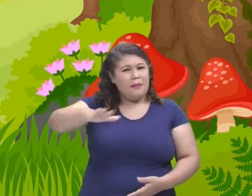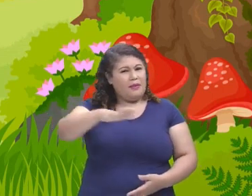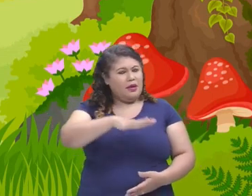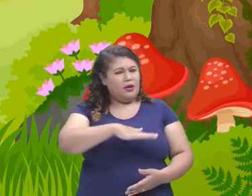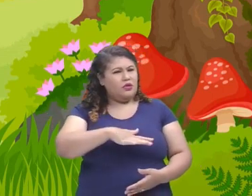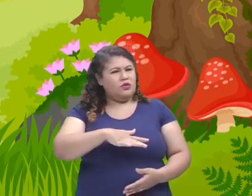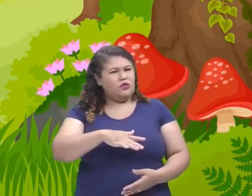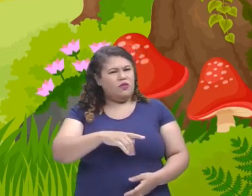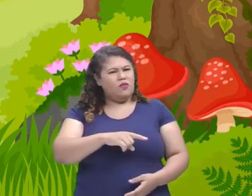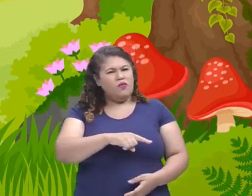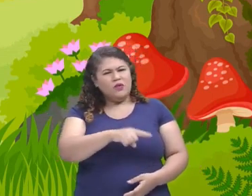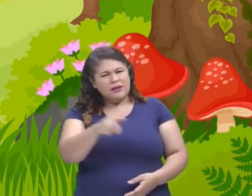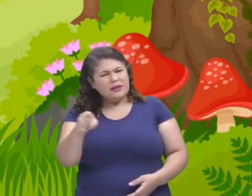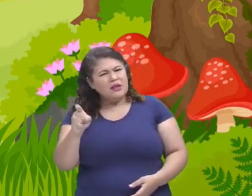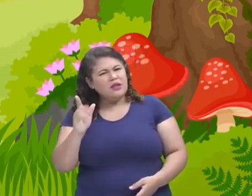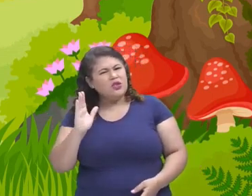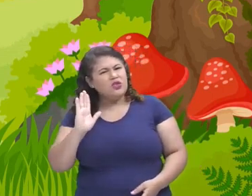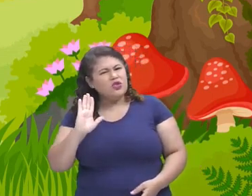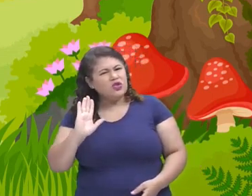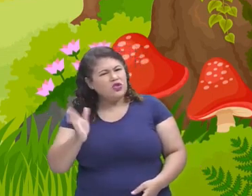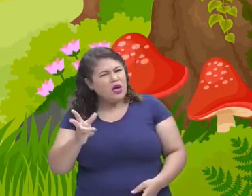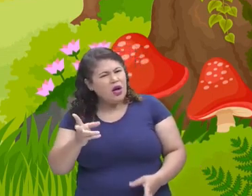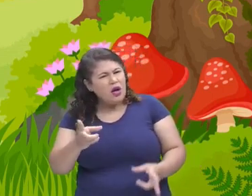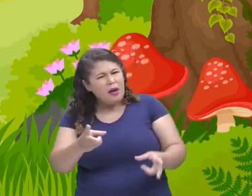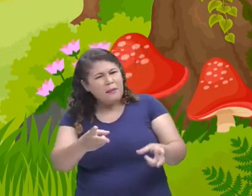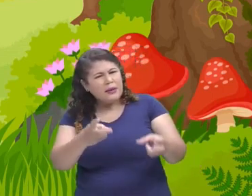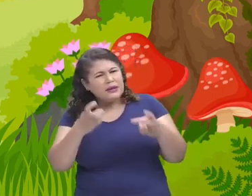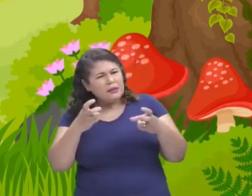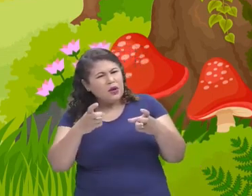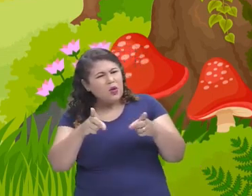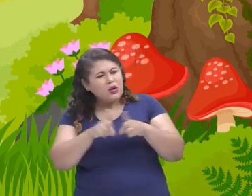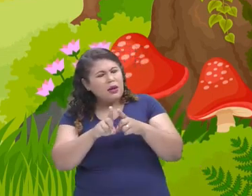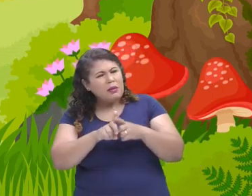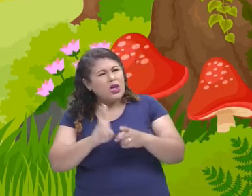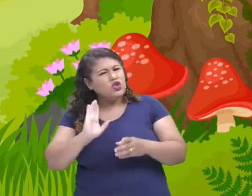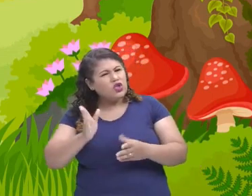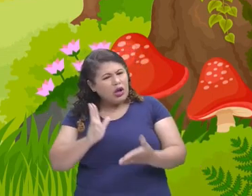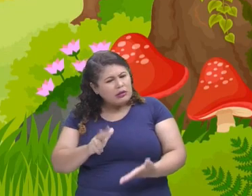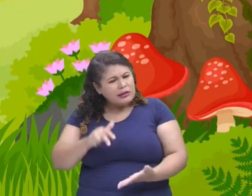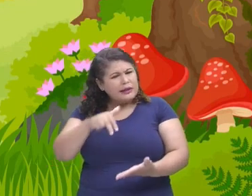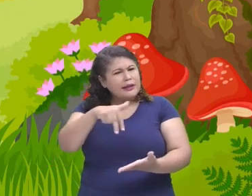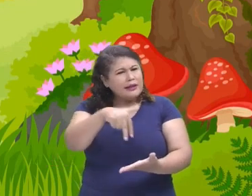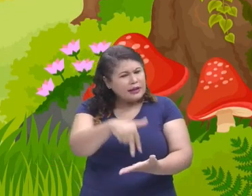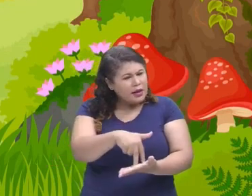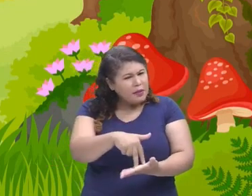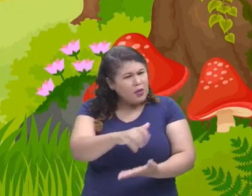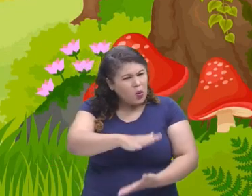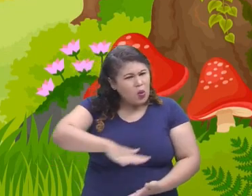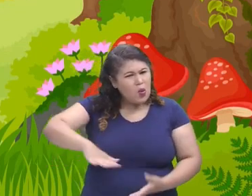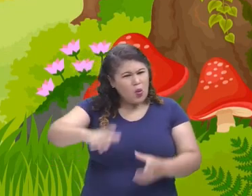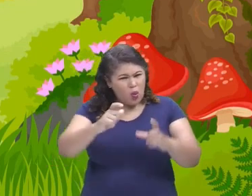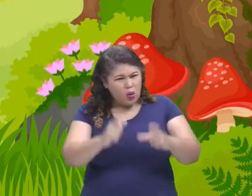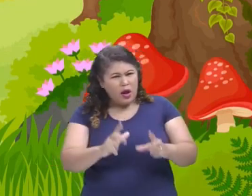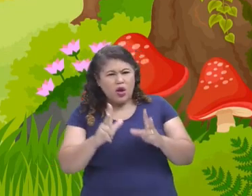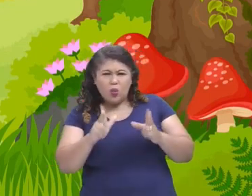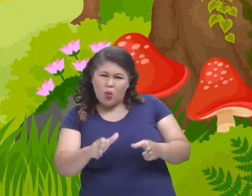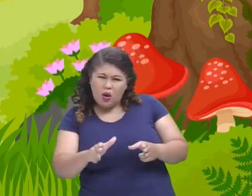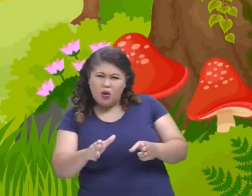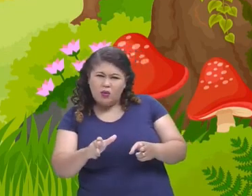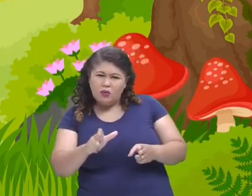Você já alguma vez, já percebeu, já esteve num ambiente desses? Sim ou não?